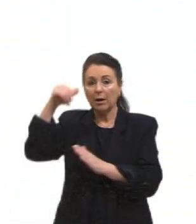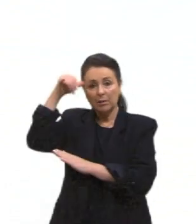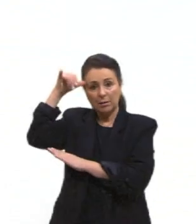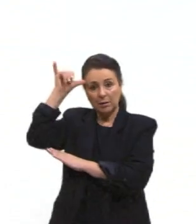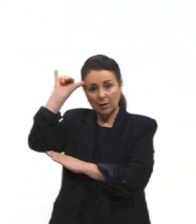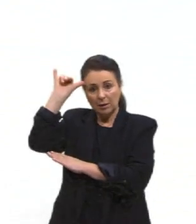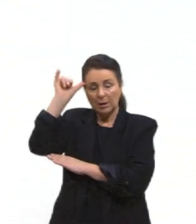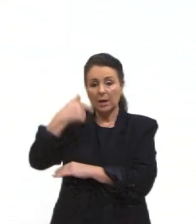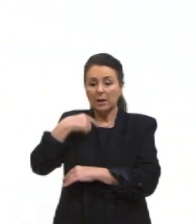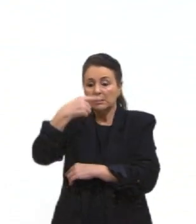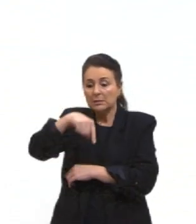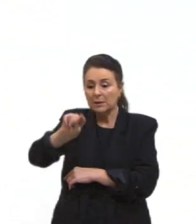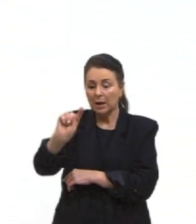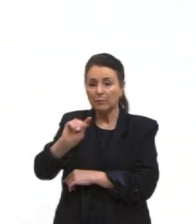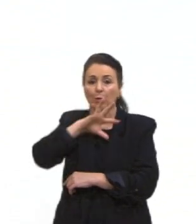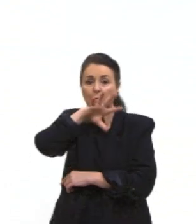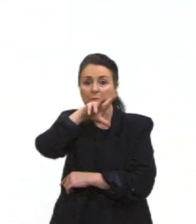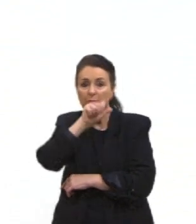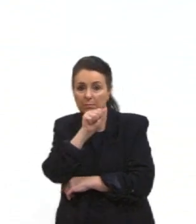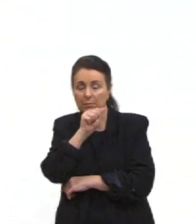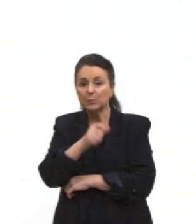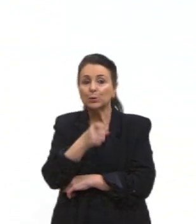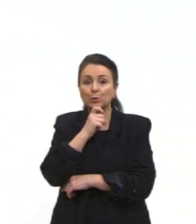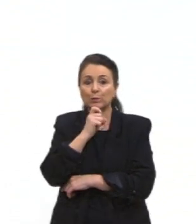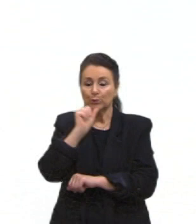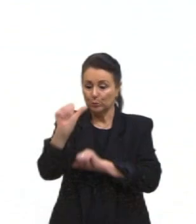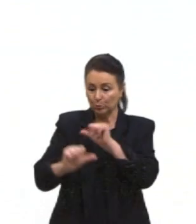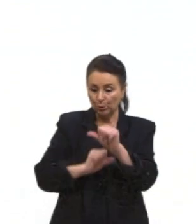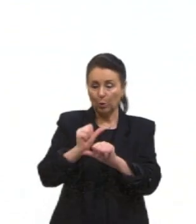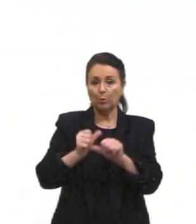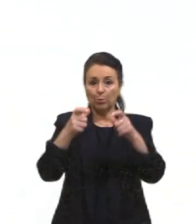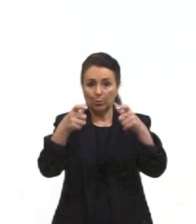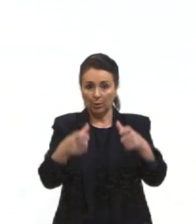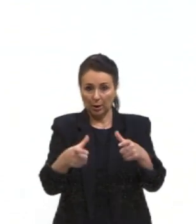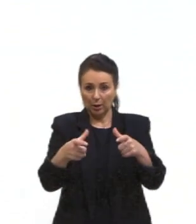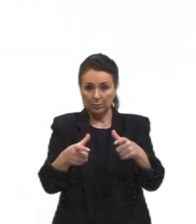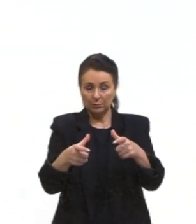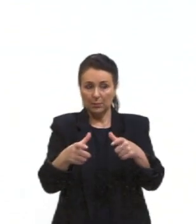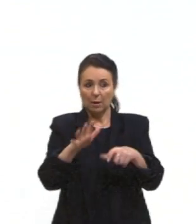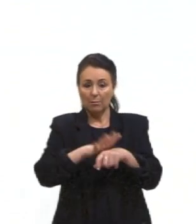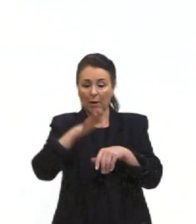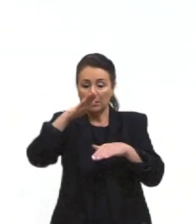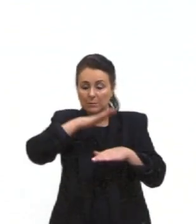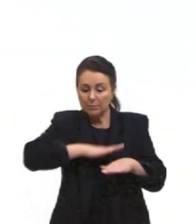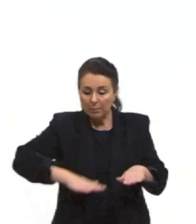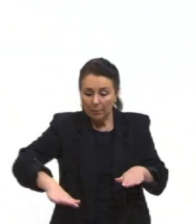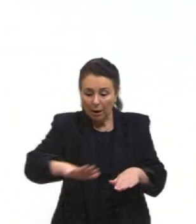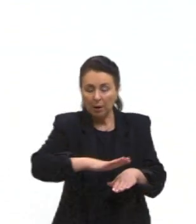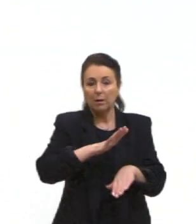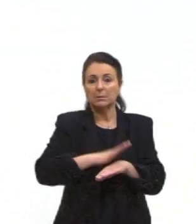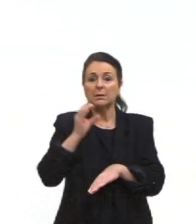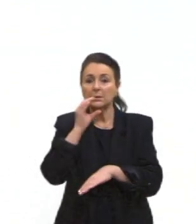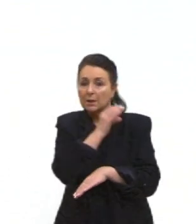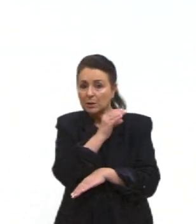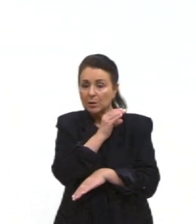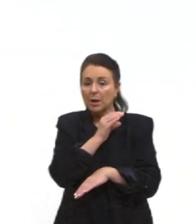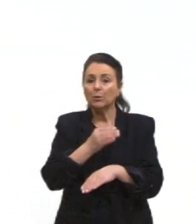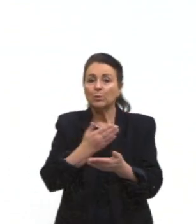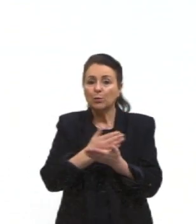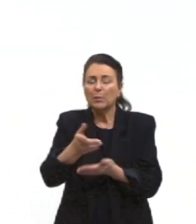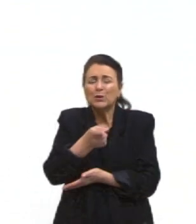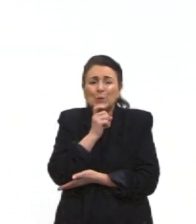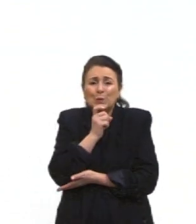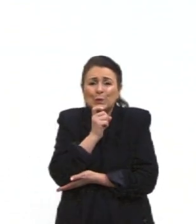Eles levam os animais no frio para os locais mais baixos, né, mais quentes. No inverno, que é um